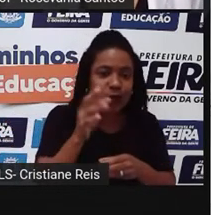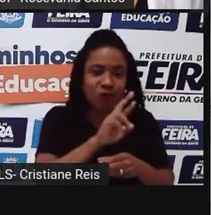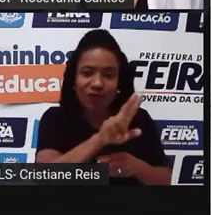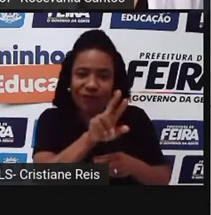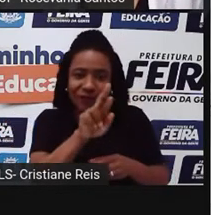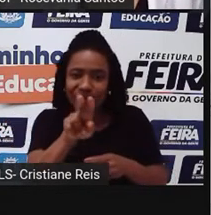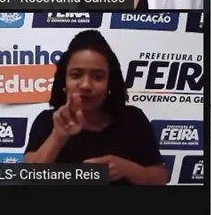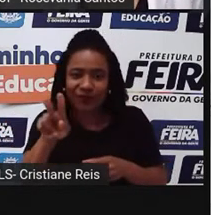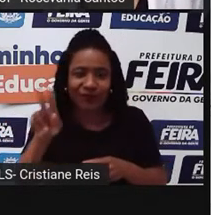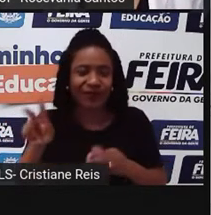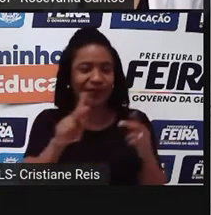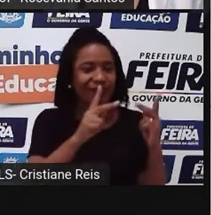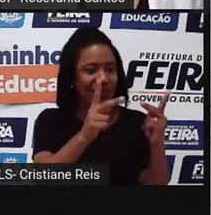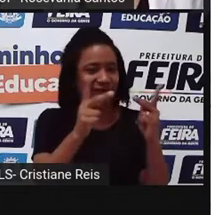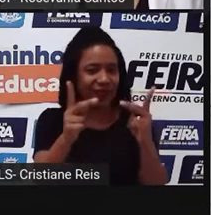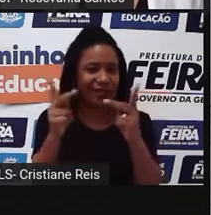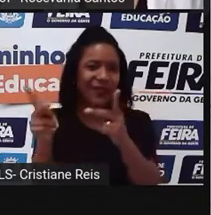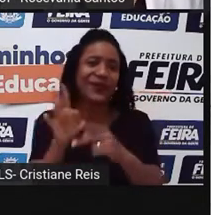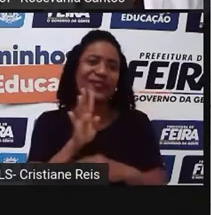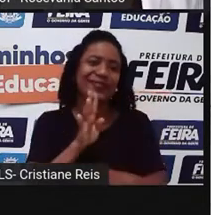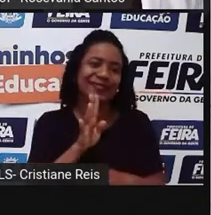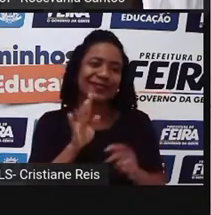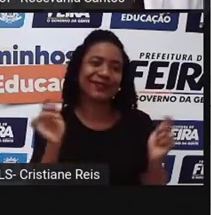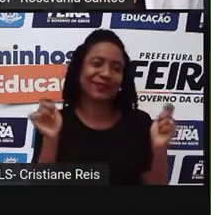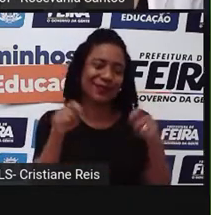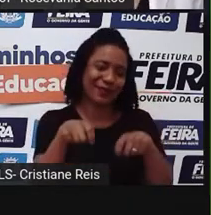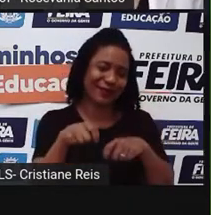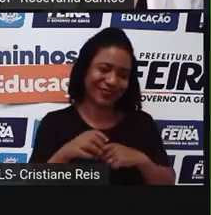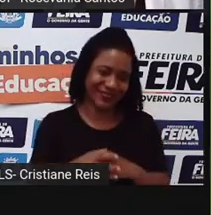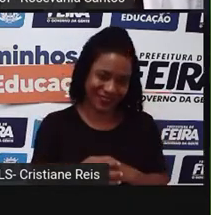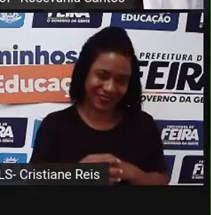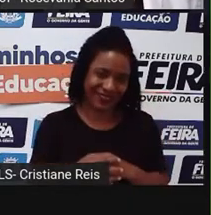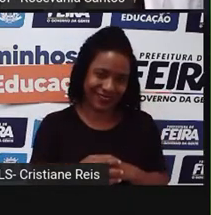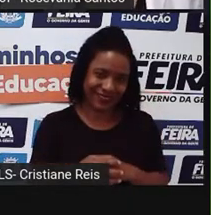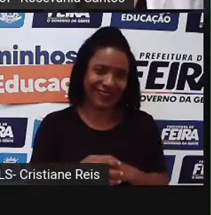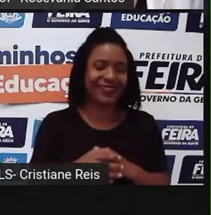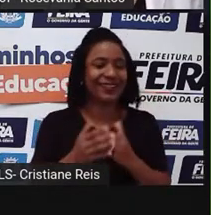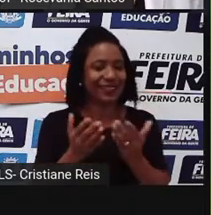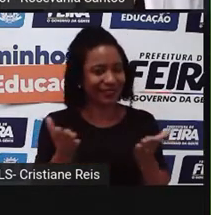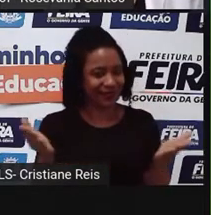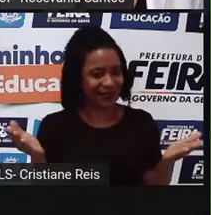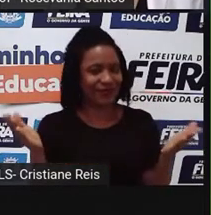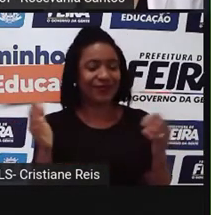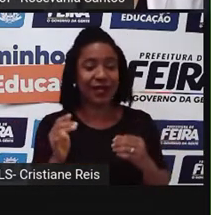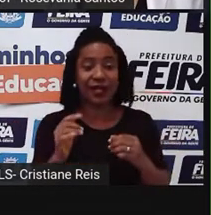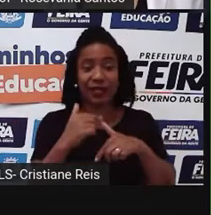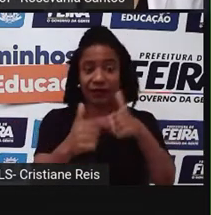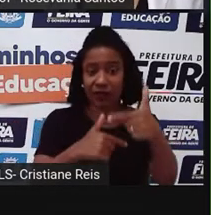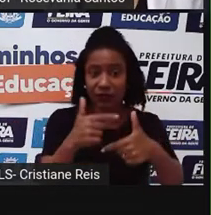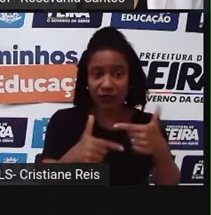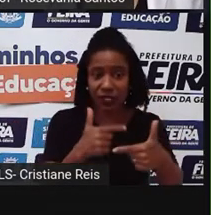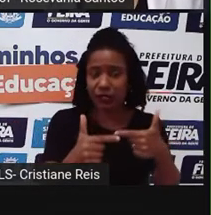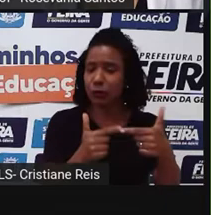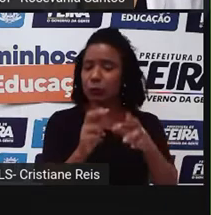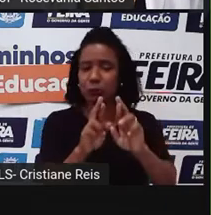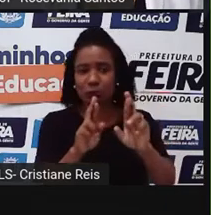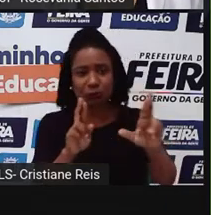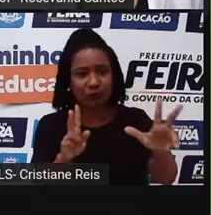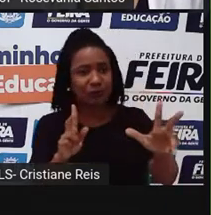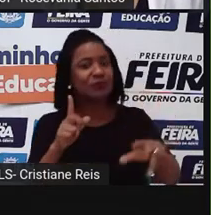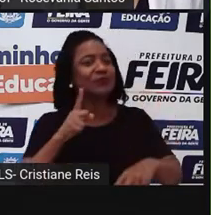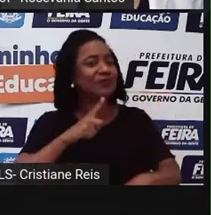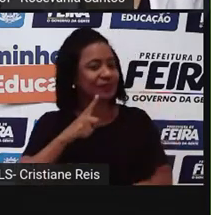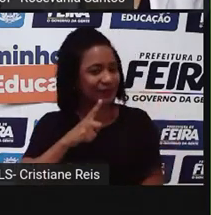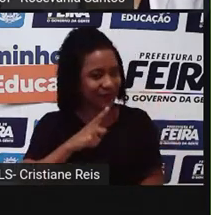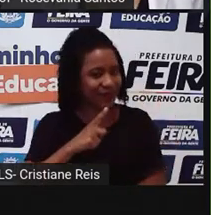tem. E aí, vai desmistificando um pouco esse espaço do campo. Então, na realidade, quando a gente fala